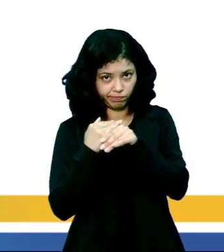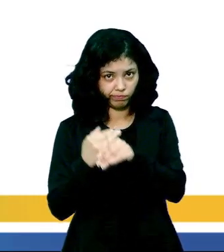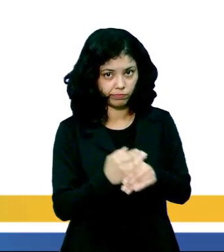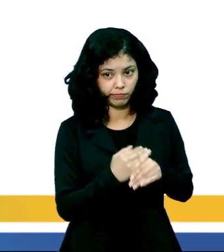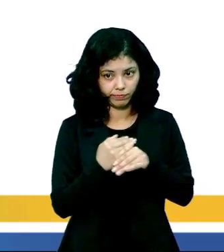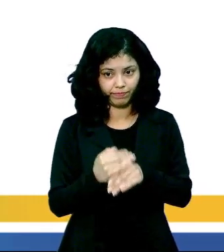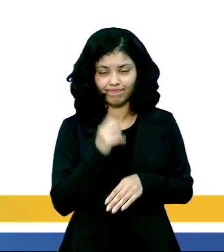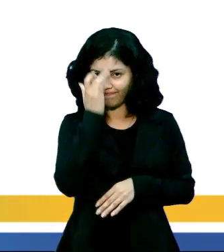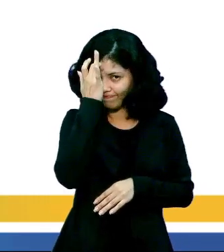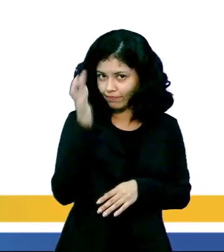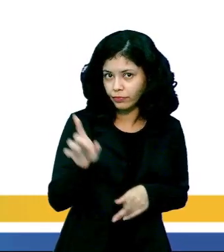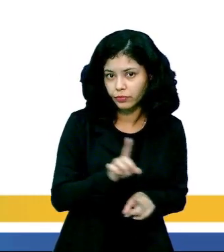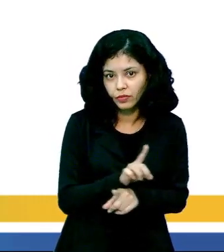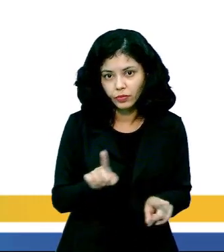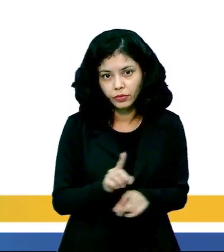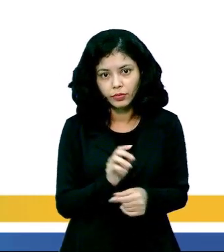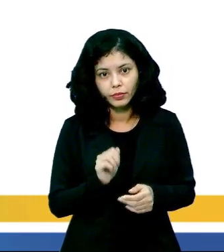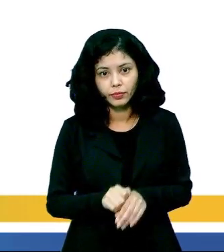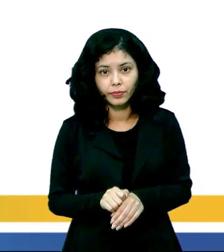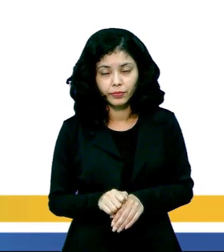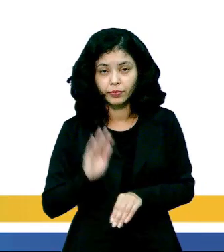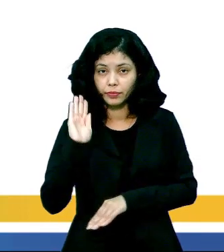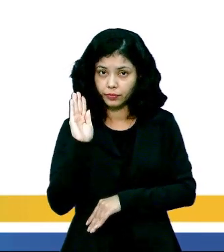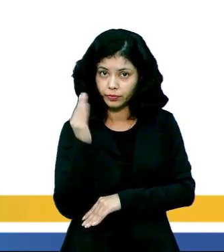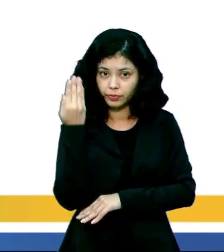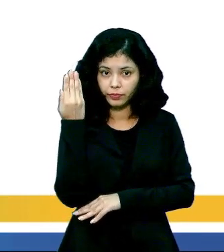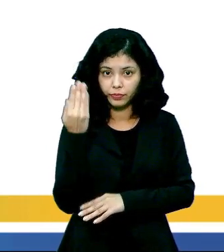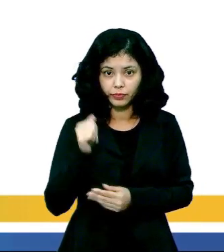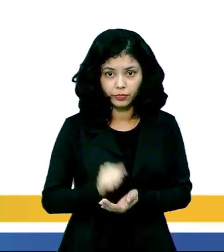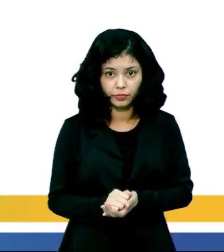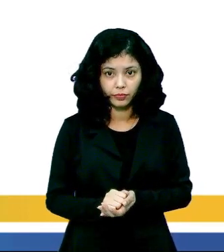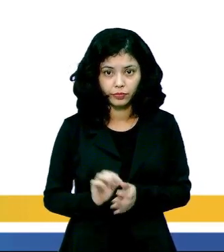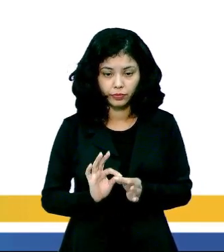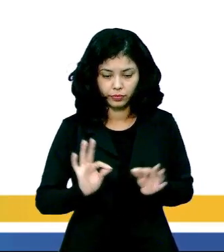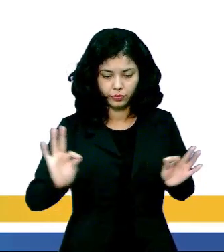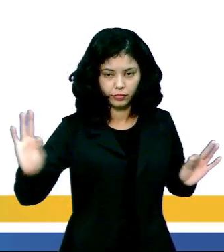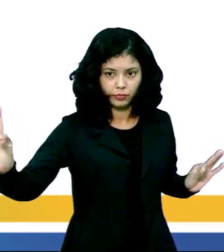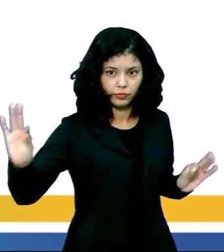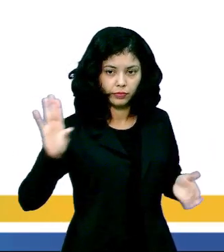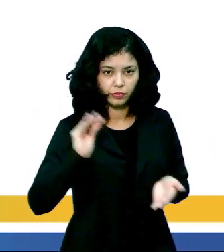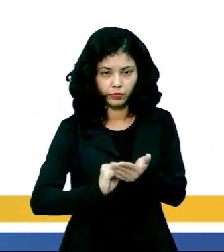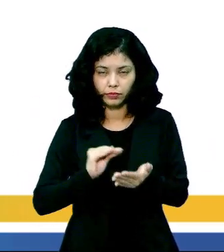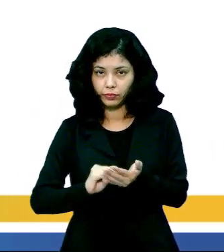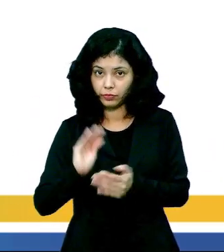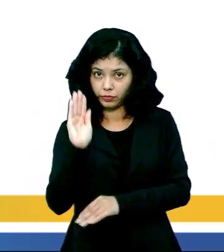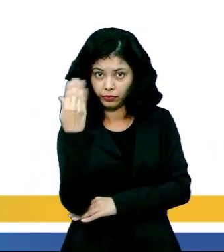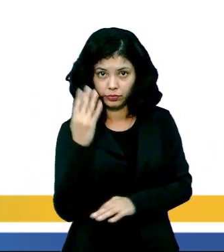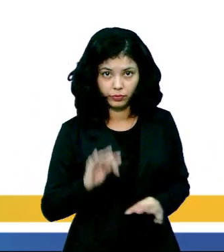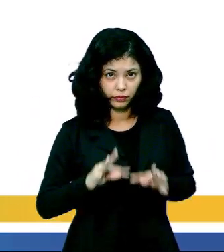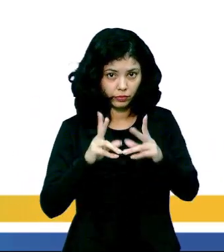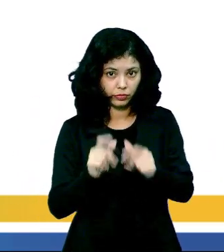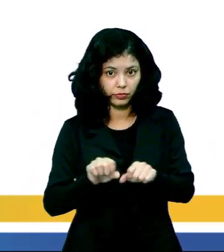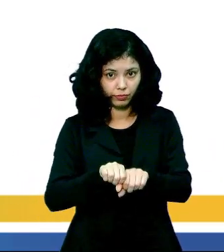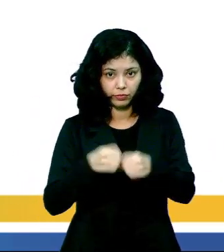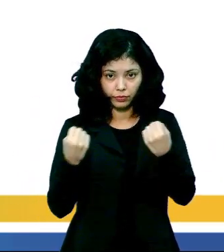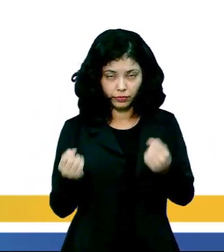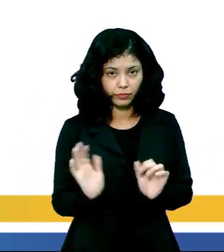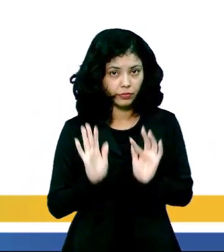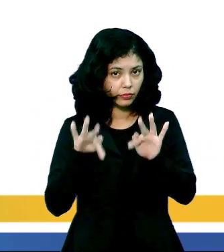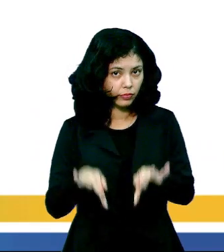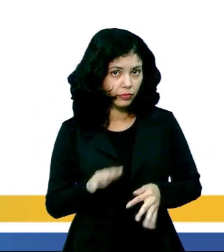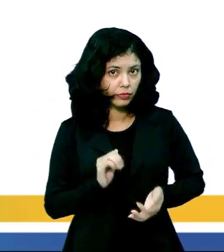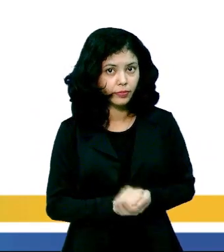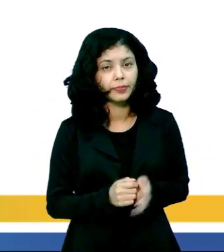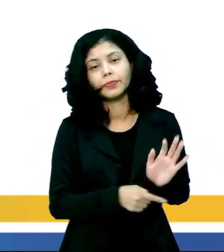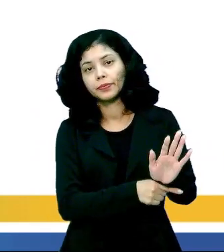travessia tão fácil, né? É uma ponte de madeira segurada com cordas, faltando madeira, tudo muito quebrado, enfim,